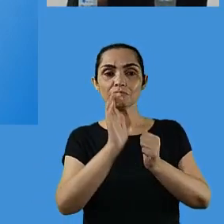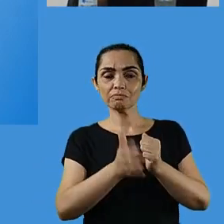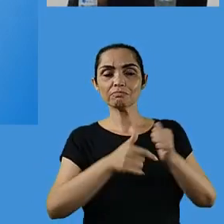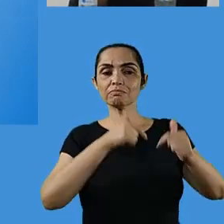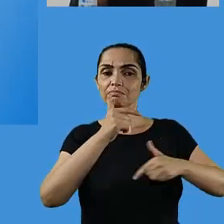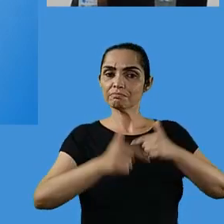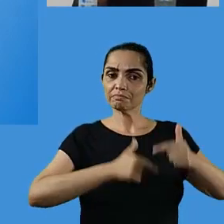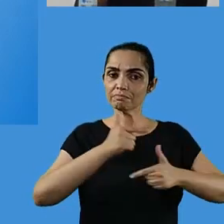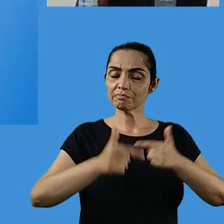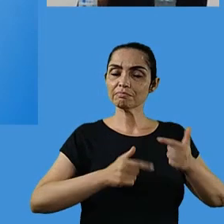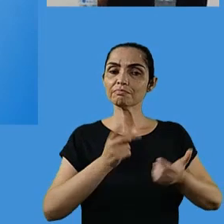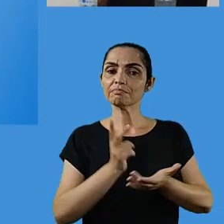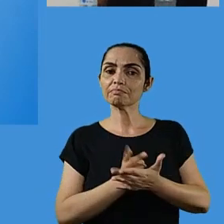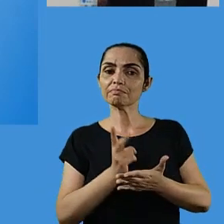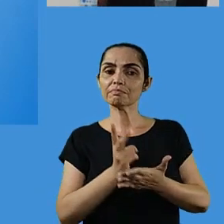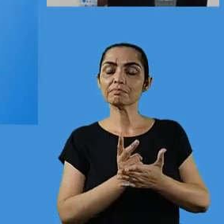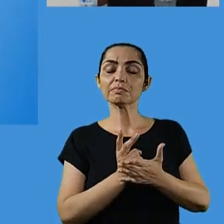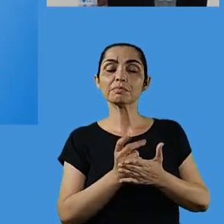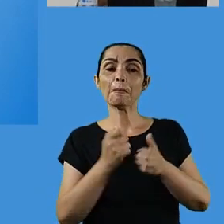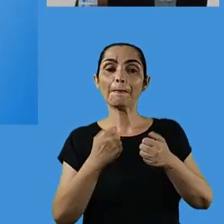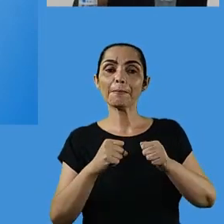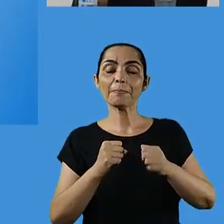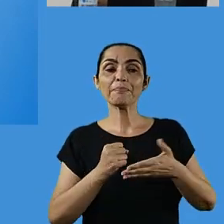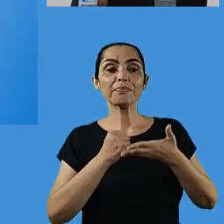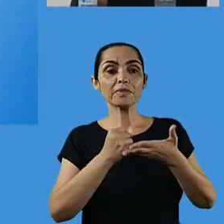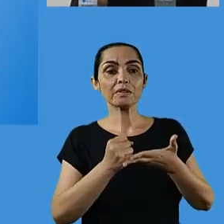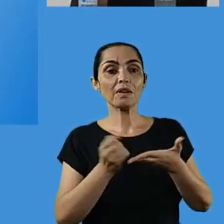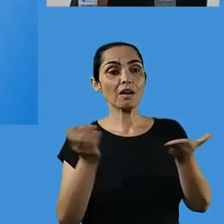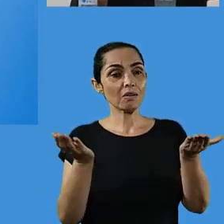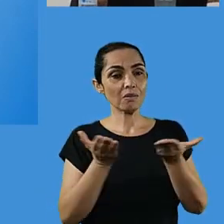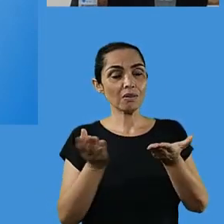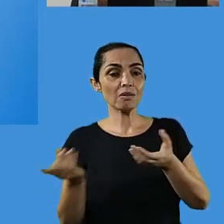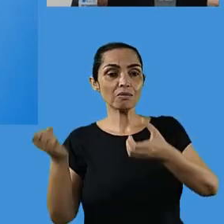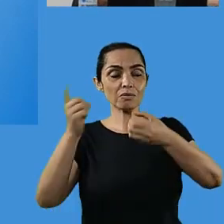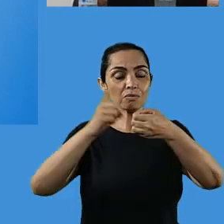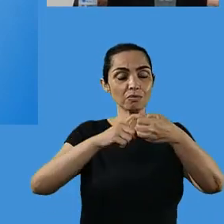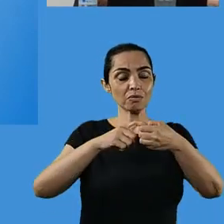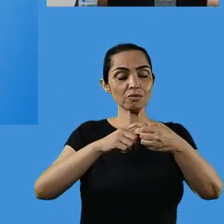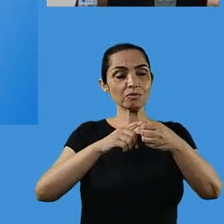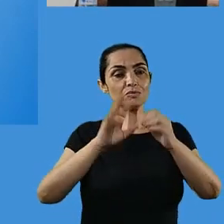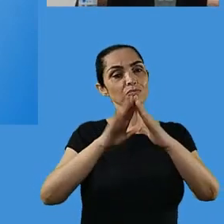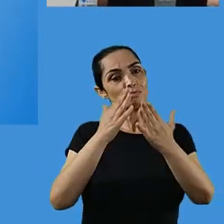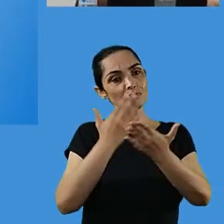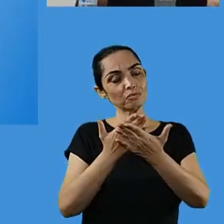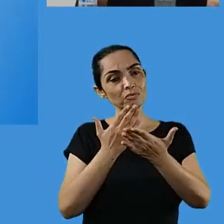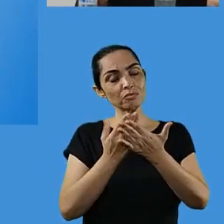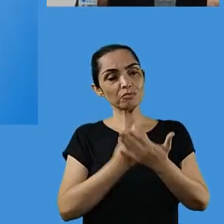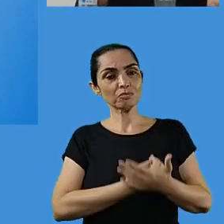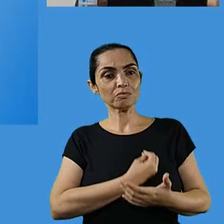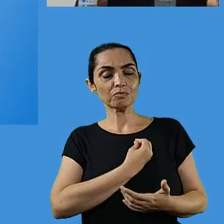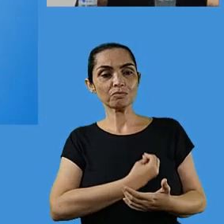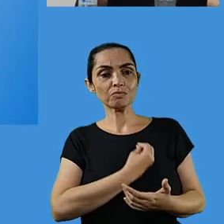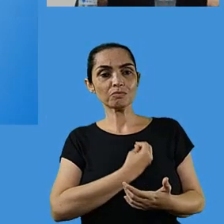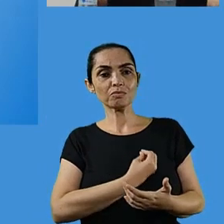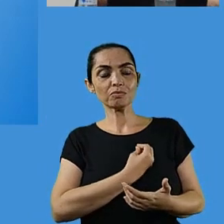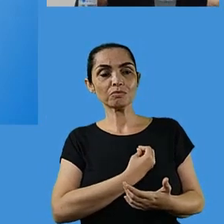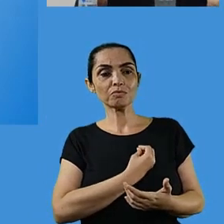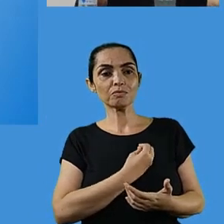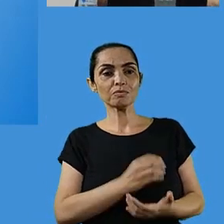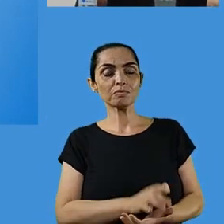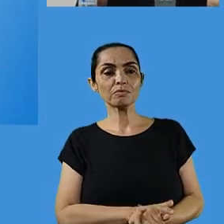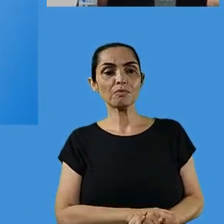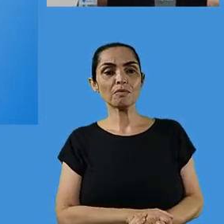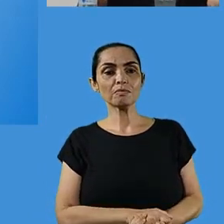precise do nosso auxílio. Nossos profissionais estarão à disposição, já estão